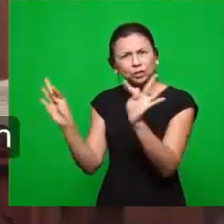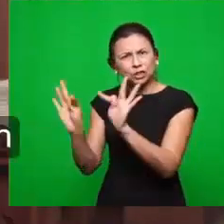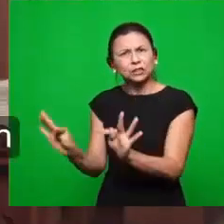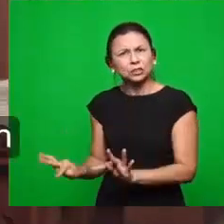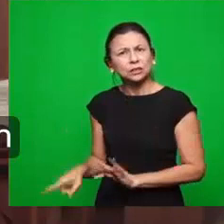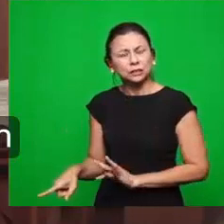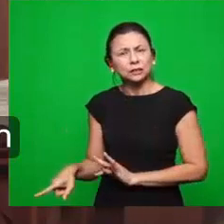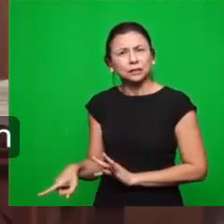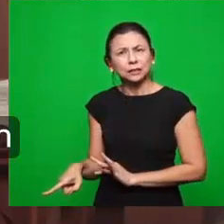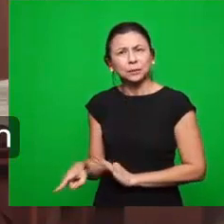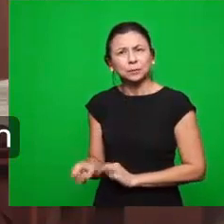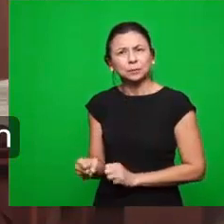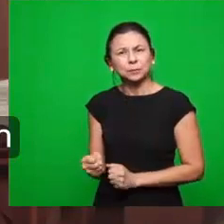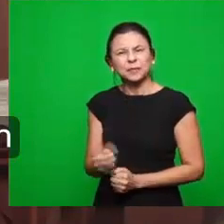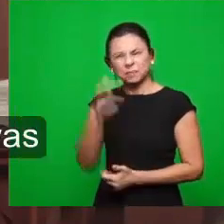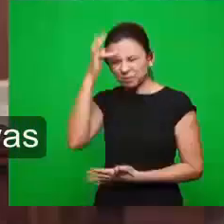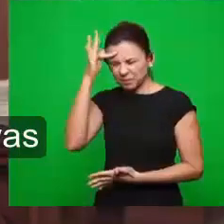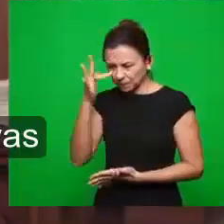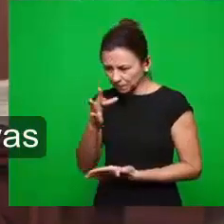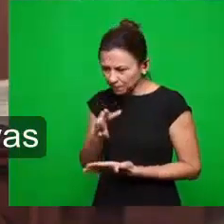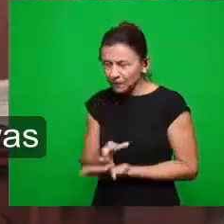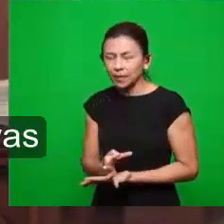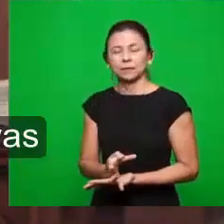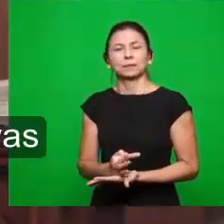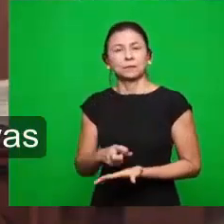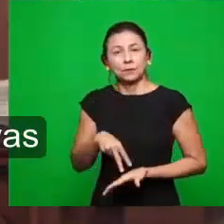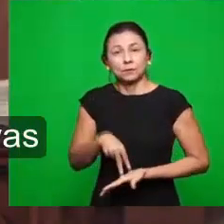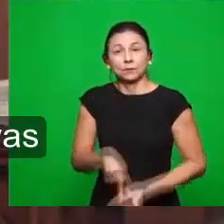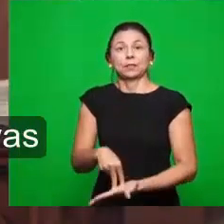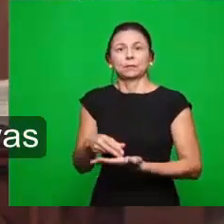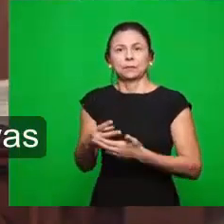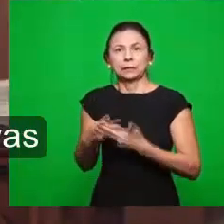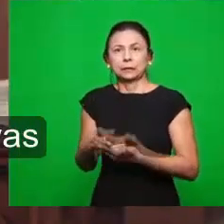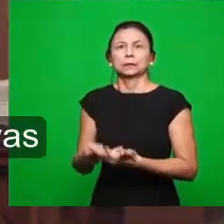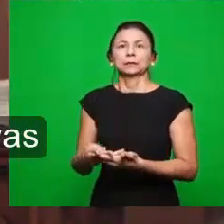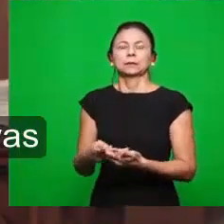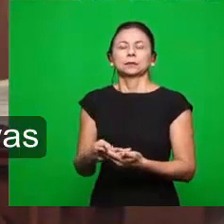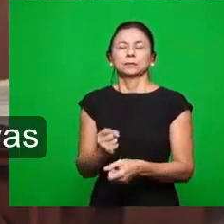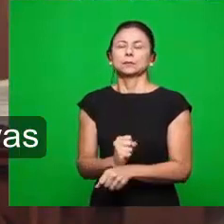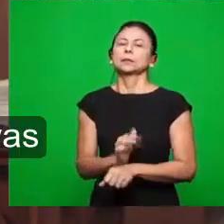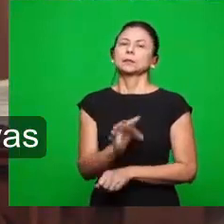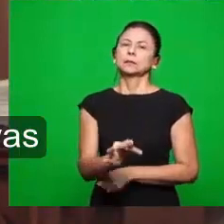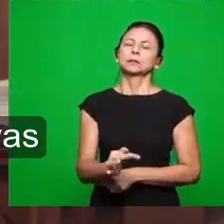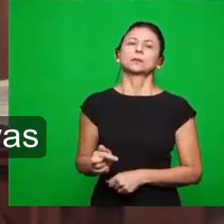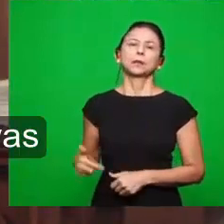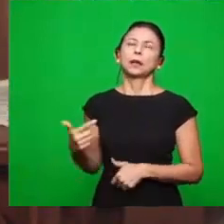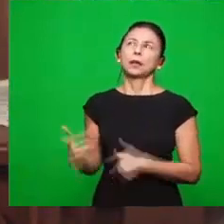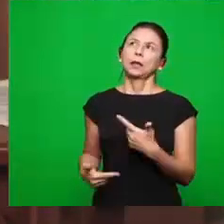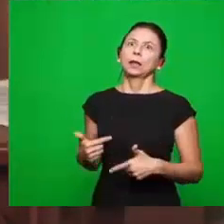foi mantido na fé e na esperança, na paciência, porque a luta